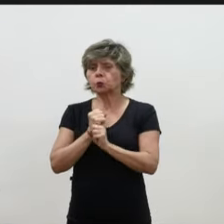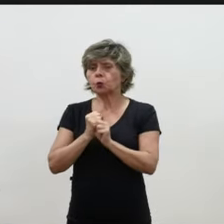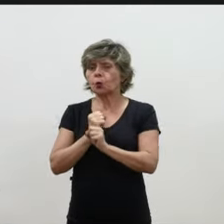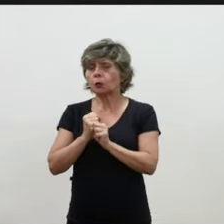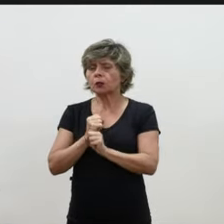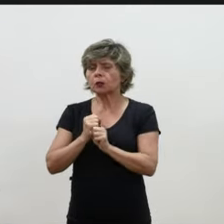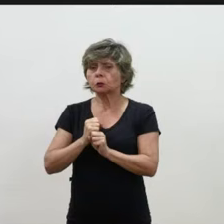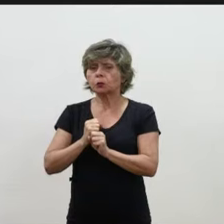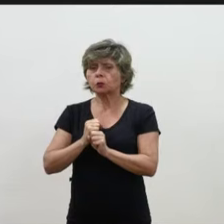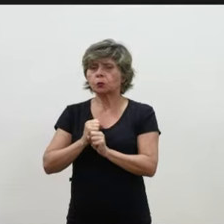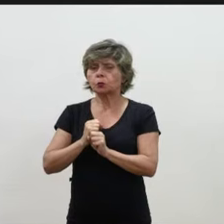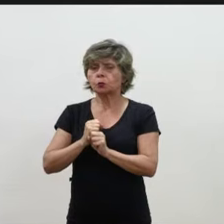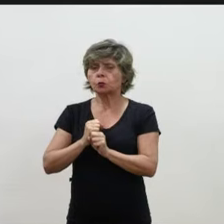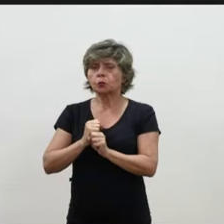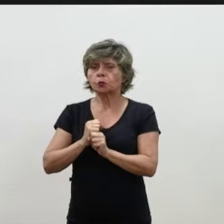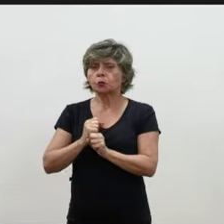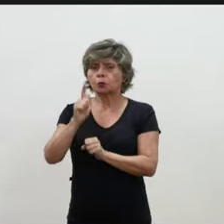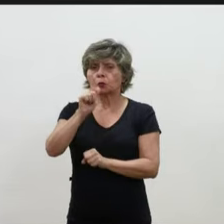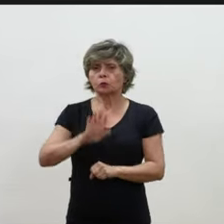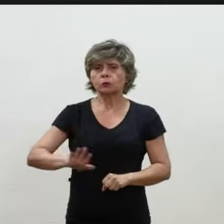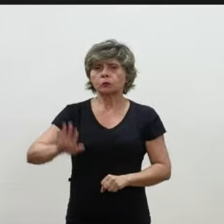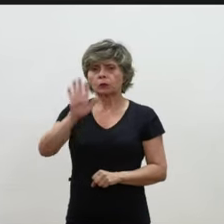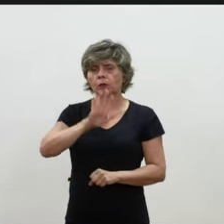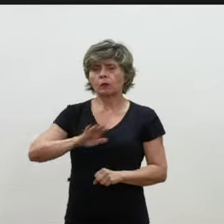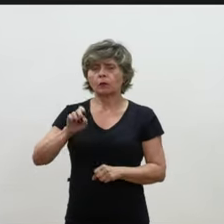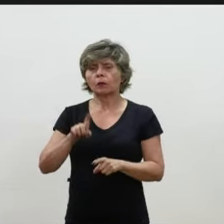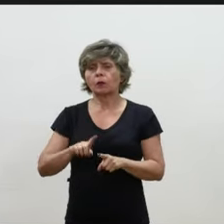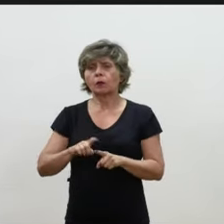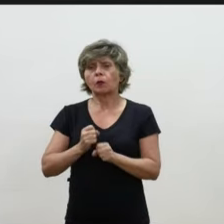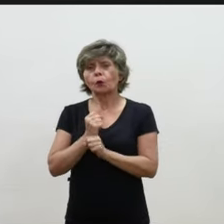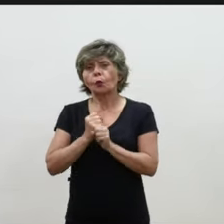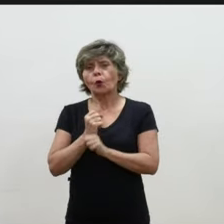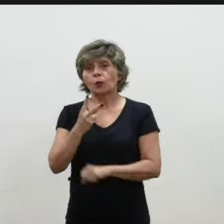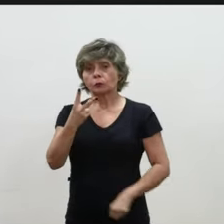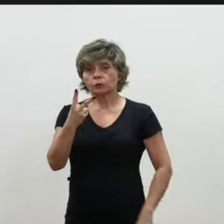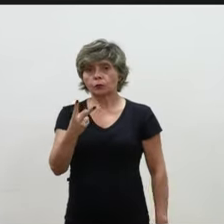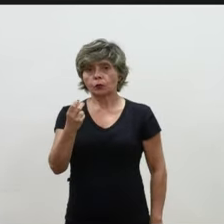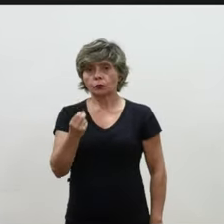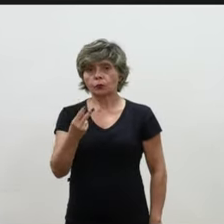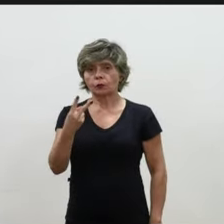do período 2001-2023.